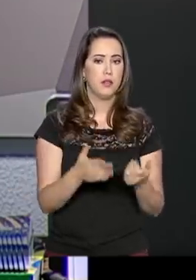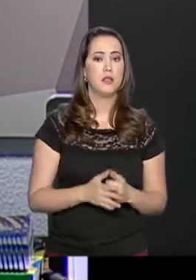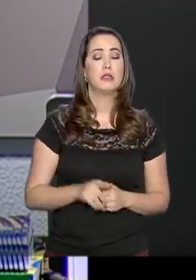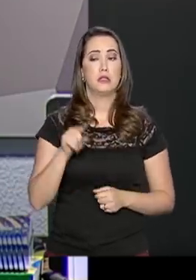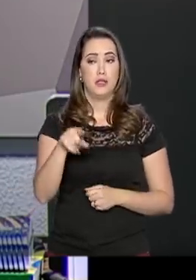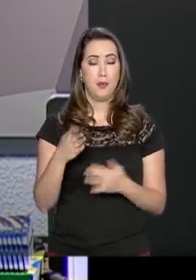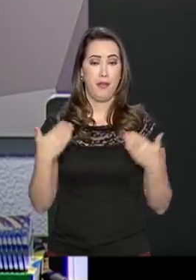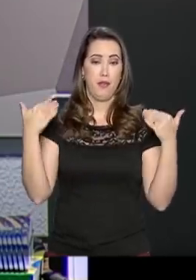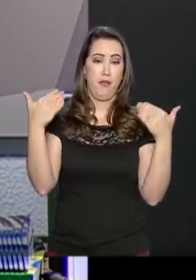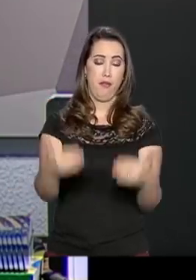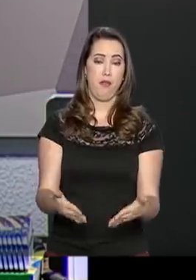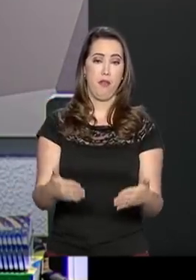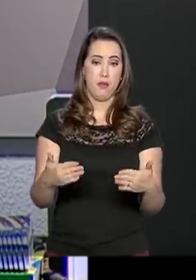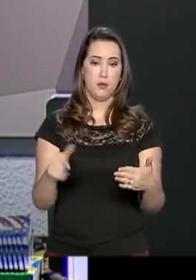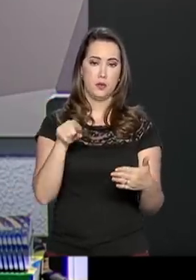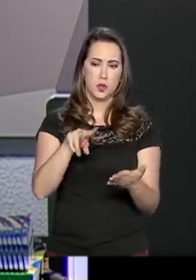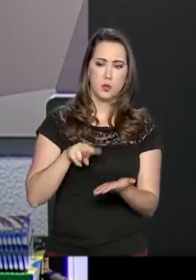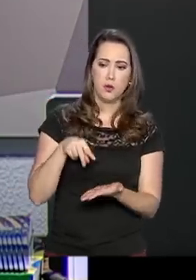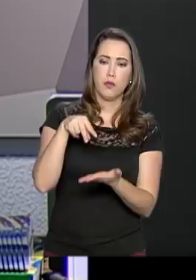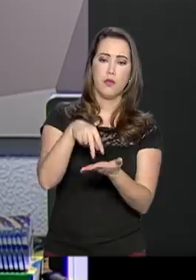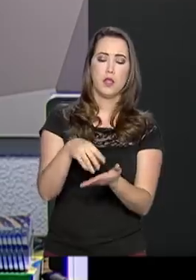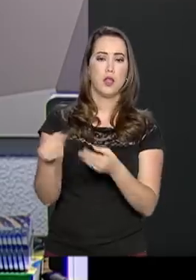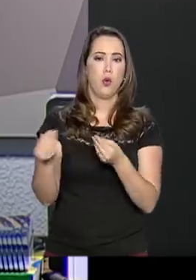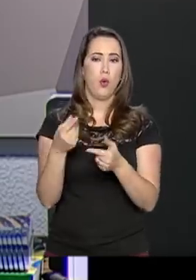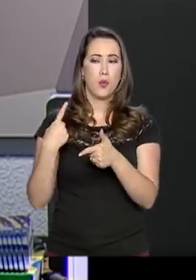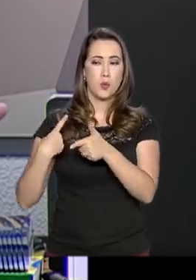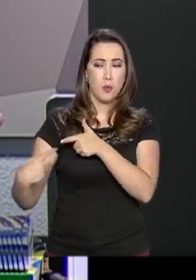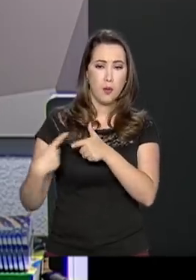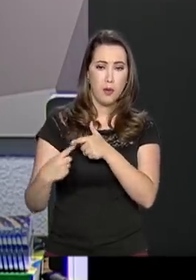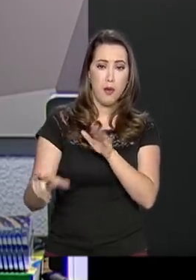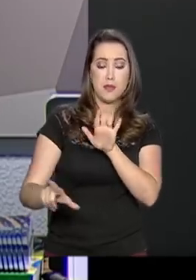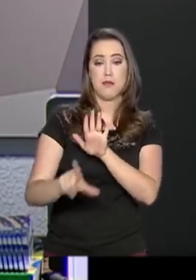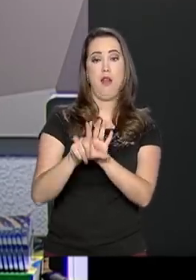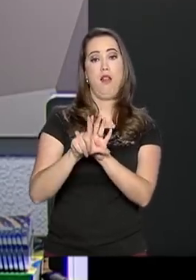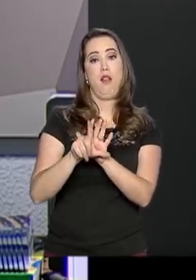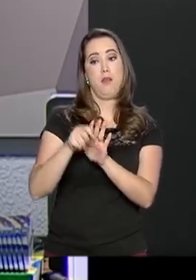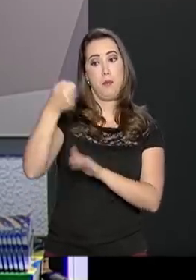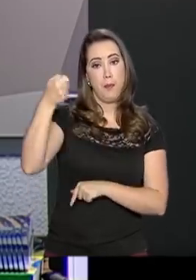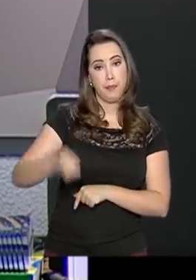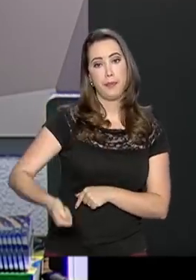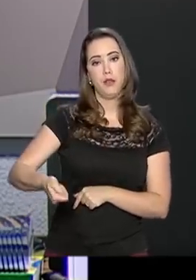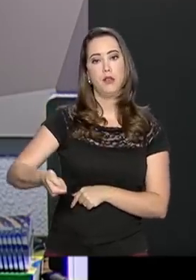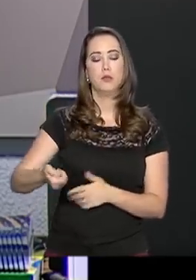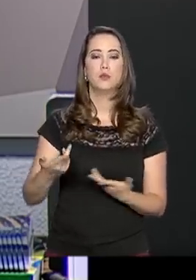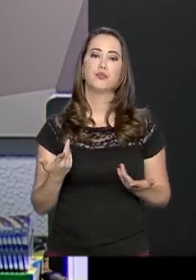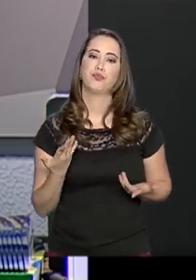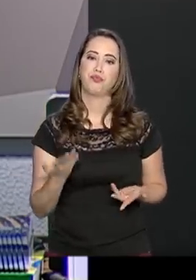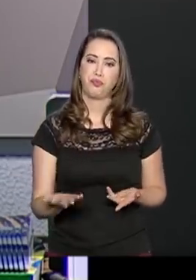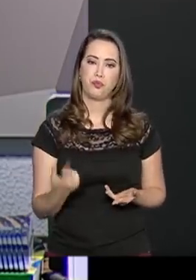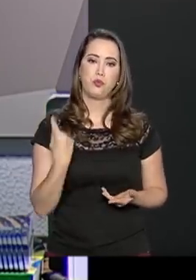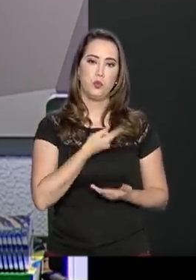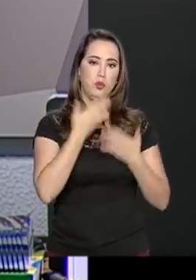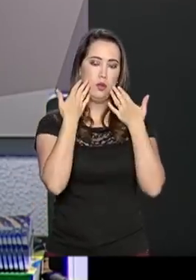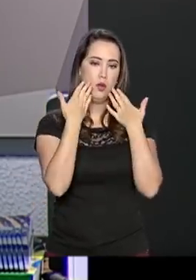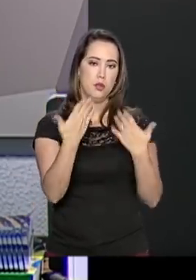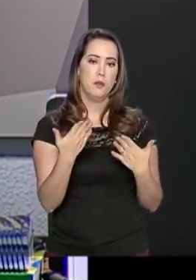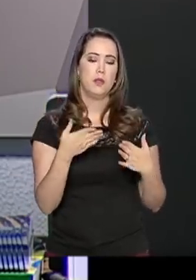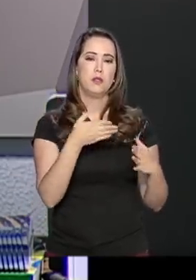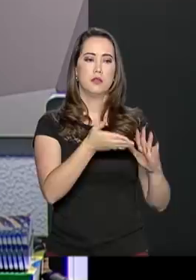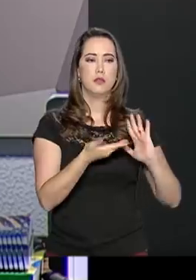estrangulamento da legislação processual penal. Nós apresentamos o projeto via Câmara,